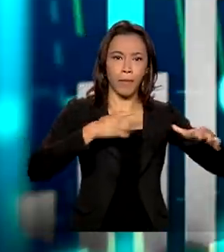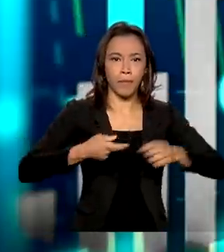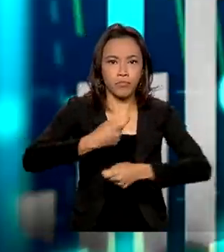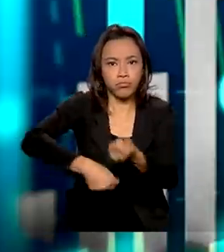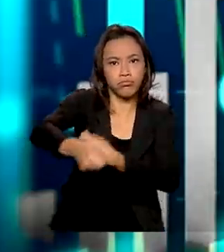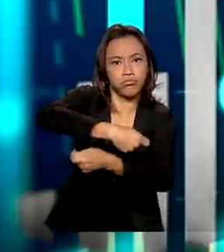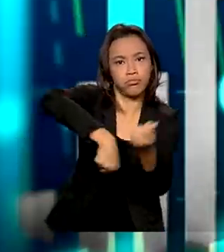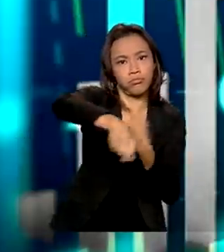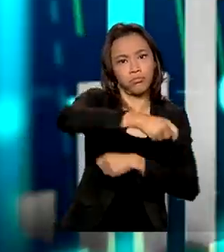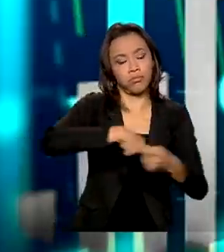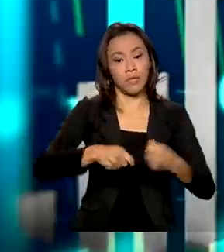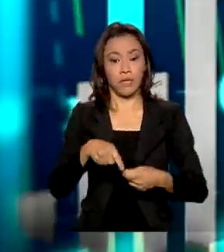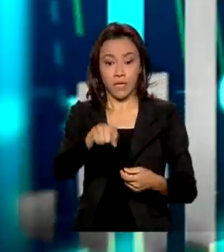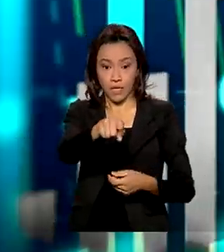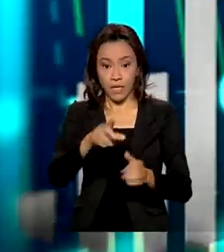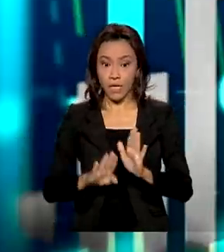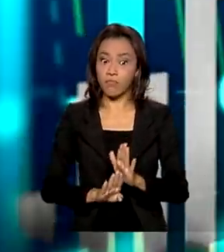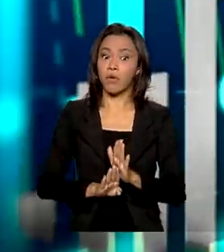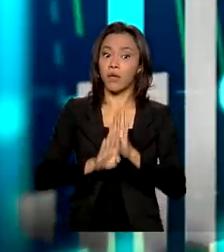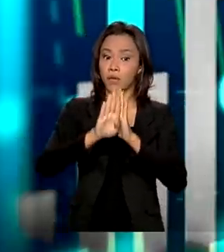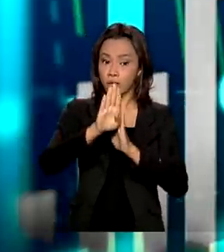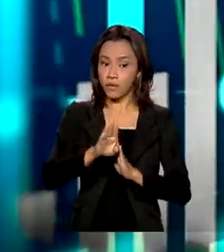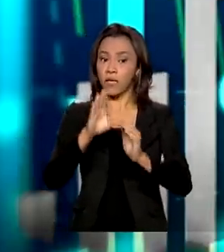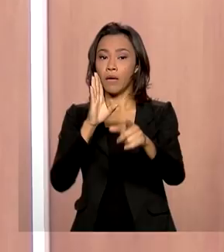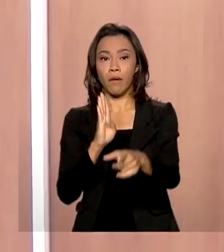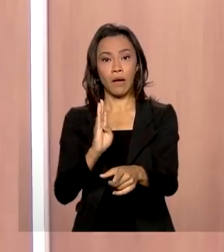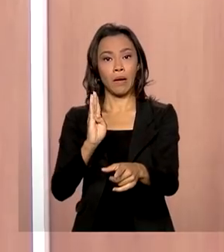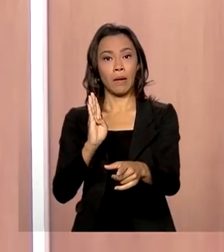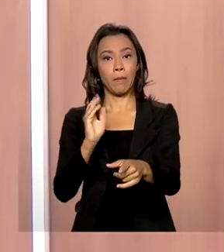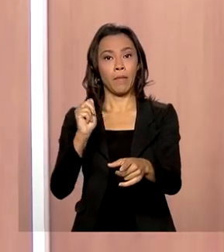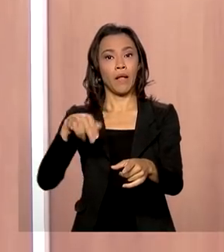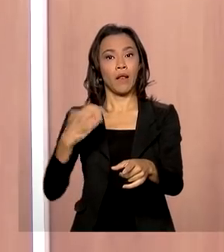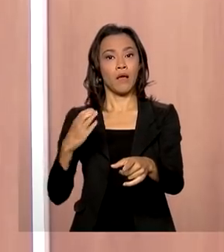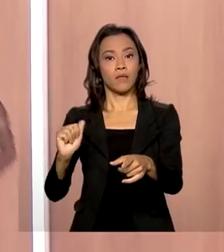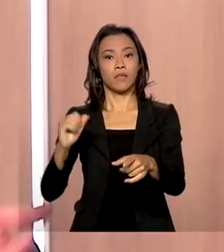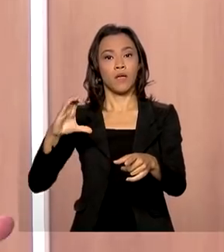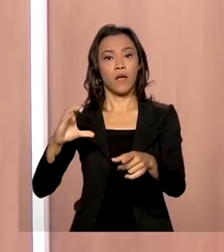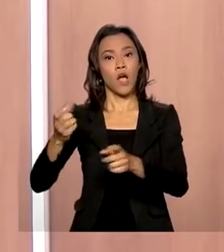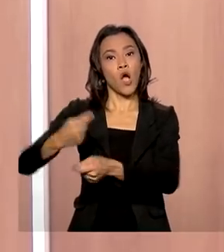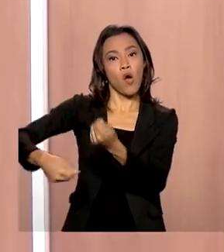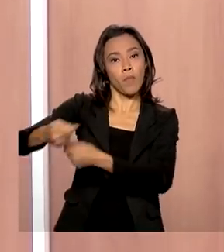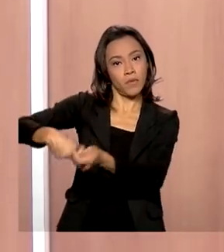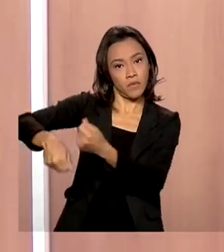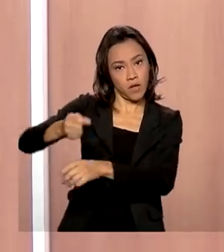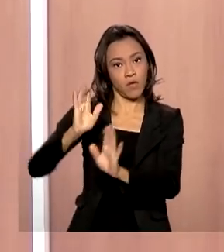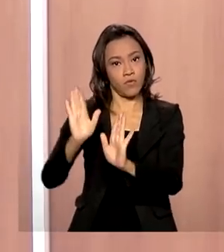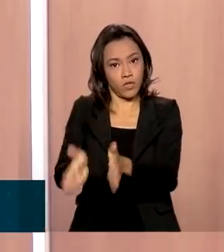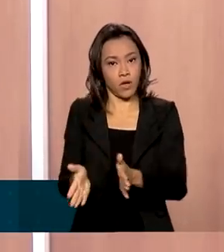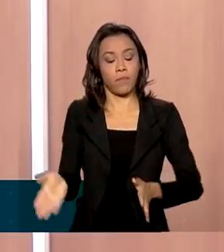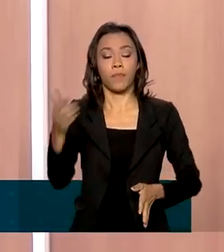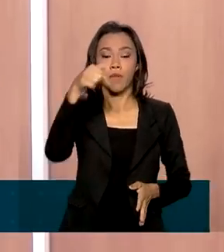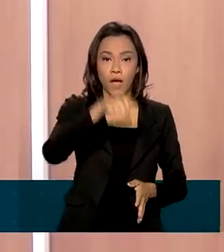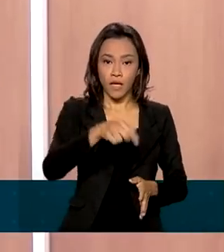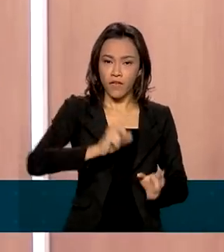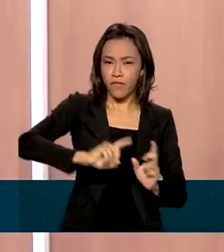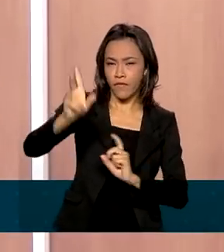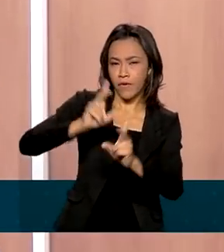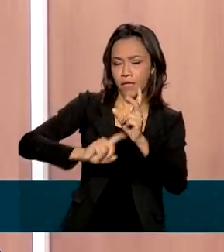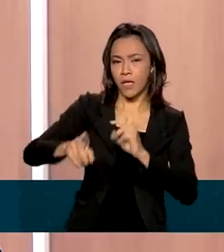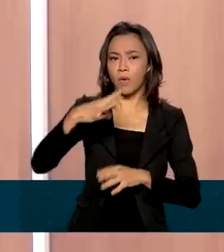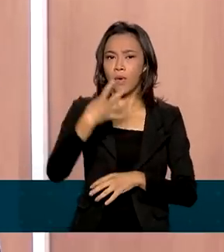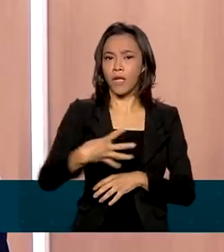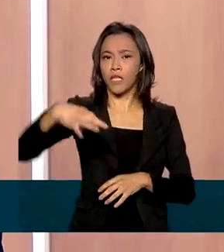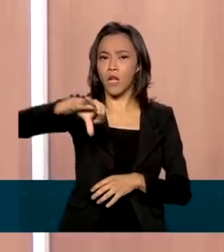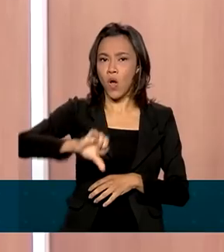cresceu, tanto em termos de exportações como em termos de importações. De fato, as nossas exportações cresceram 49%